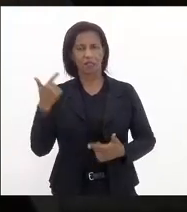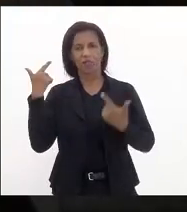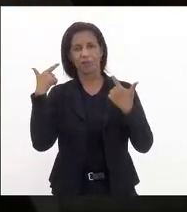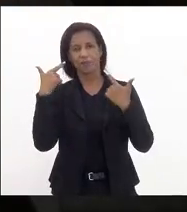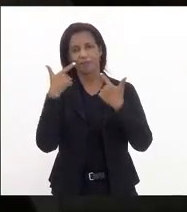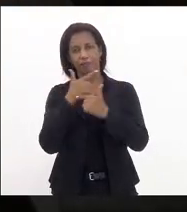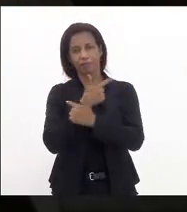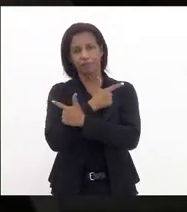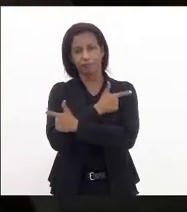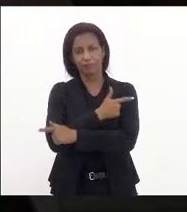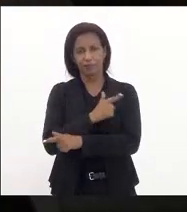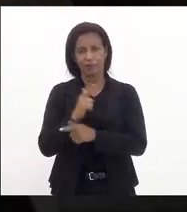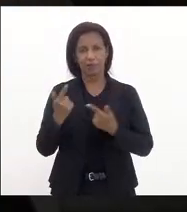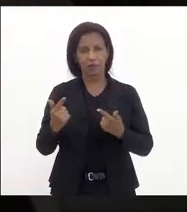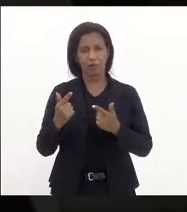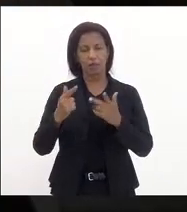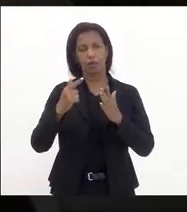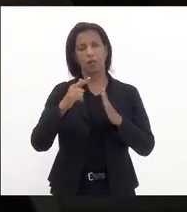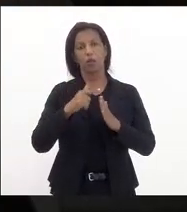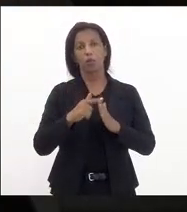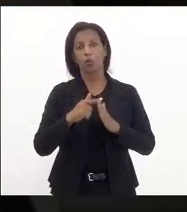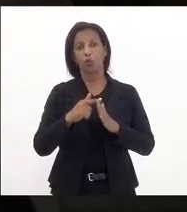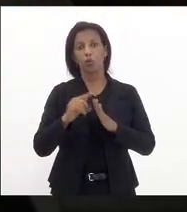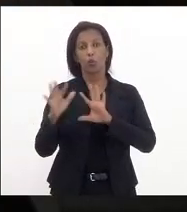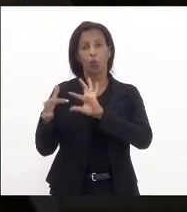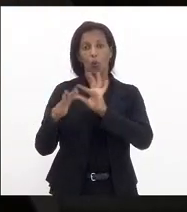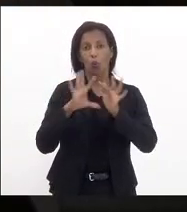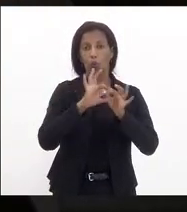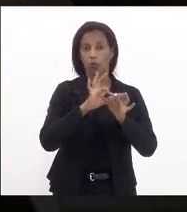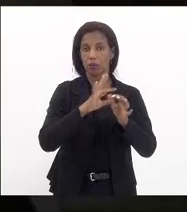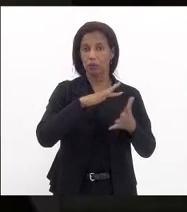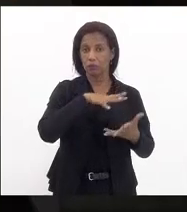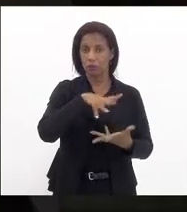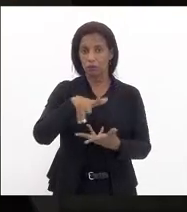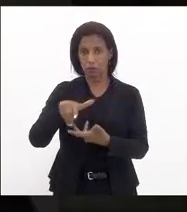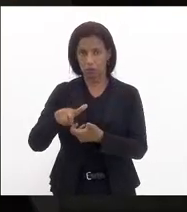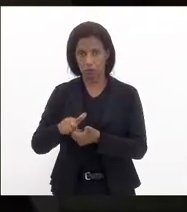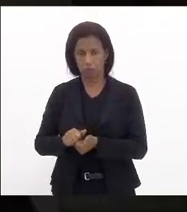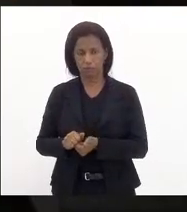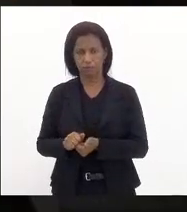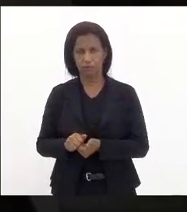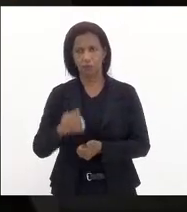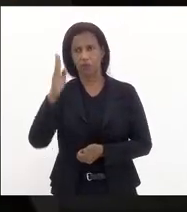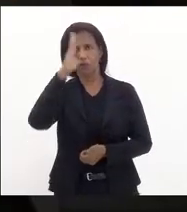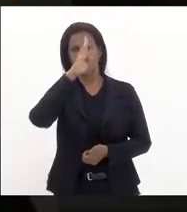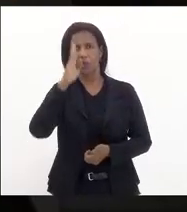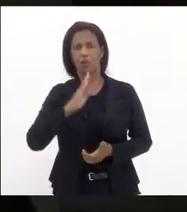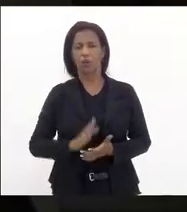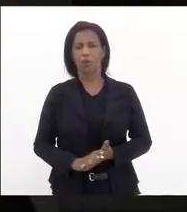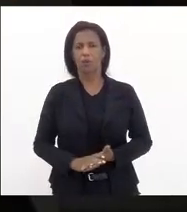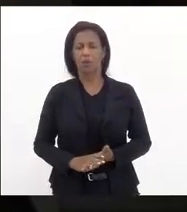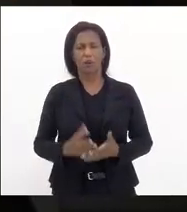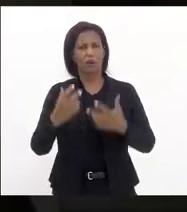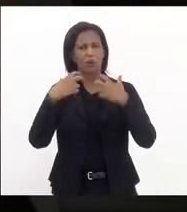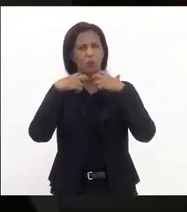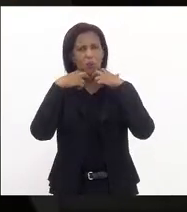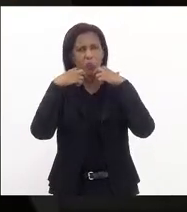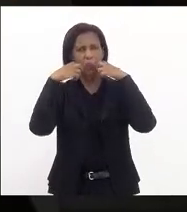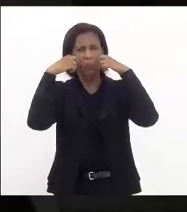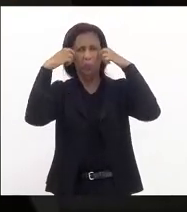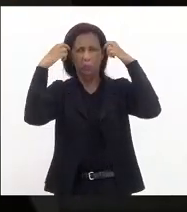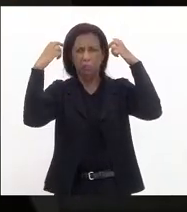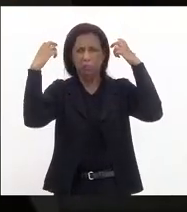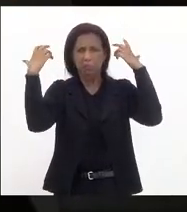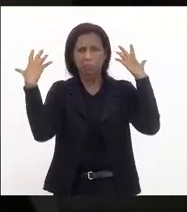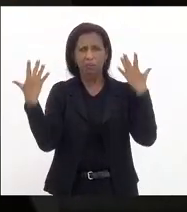de piada no contexto internacional o Brasil passa por um constrangimento enorme